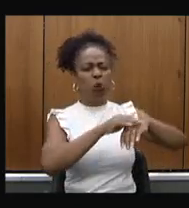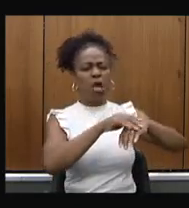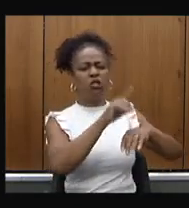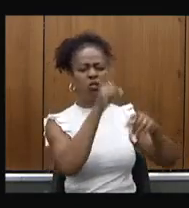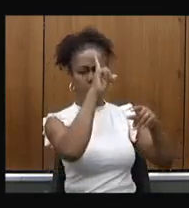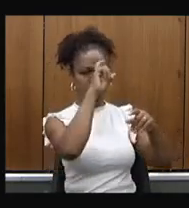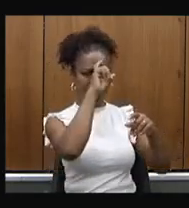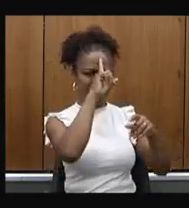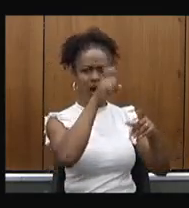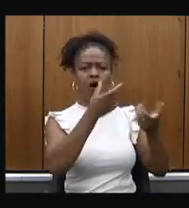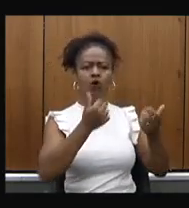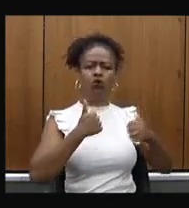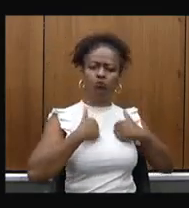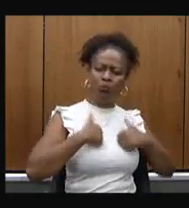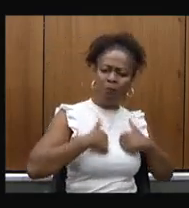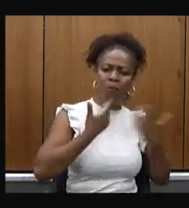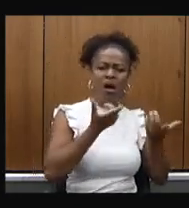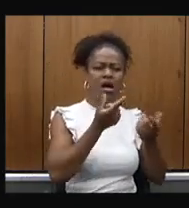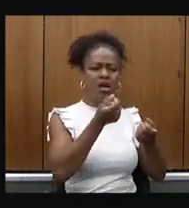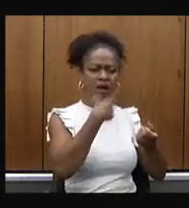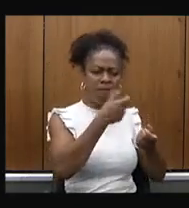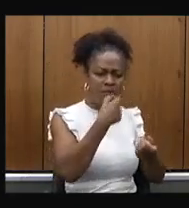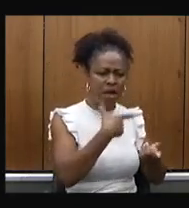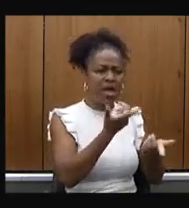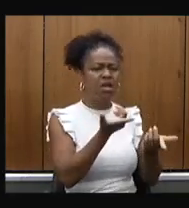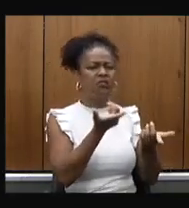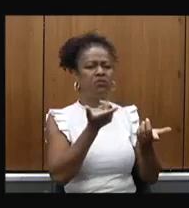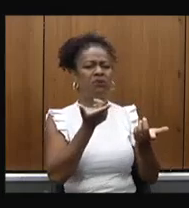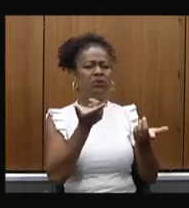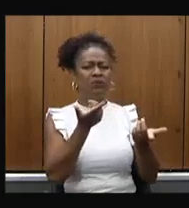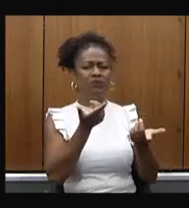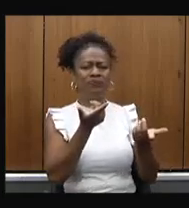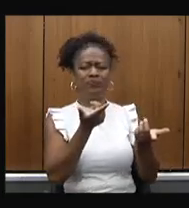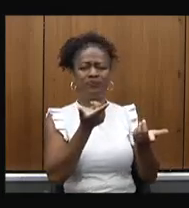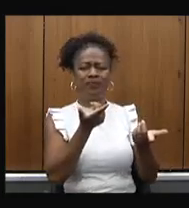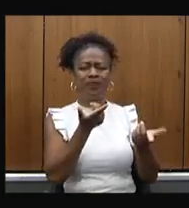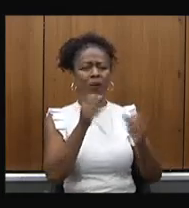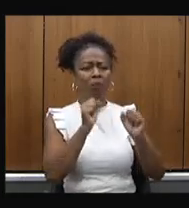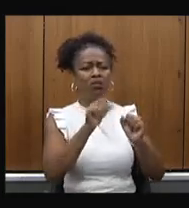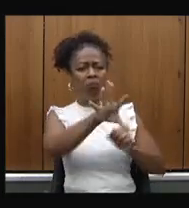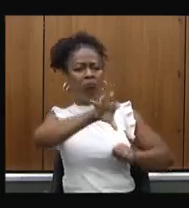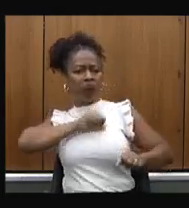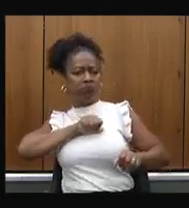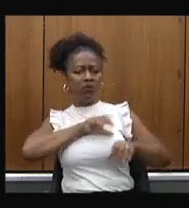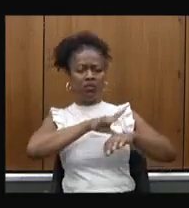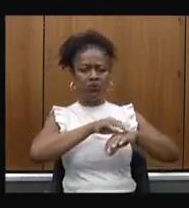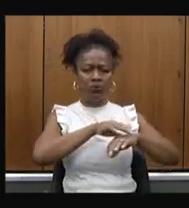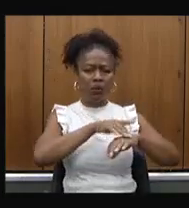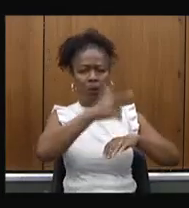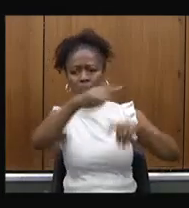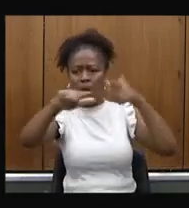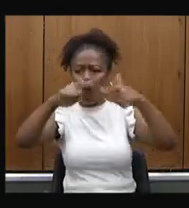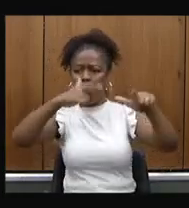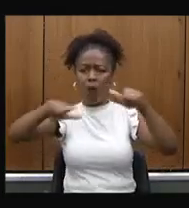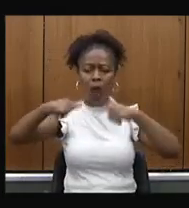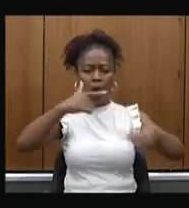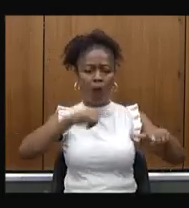tomando banho no hospital medicação no hospital sujeito a fazer uma trombose ou embolia até outras